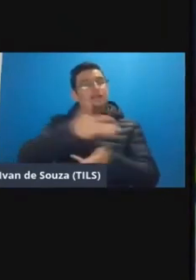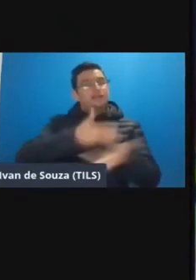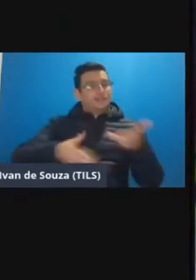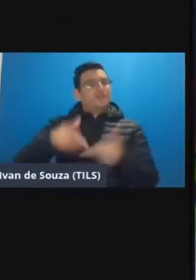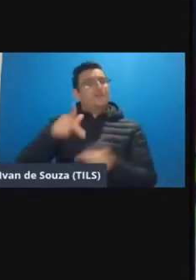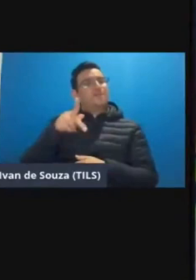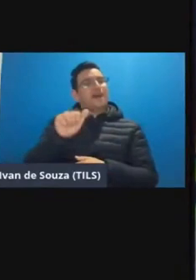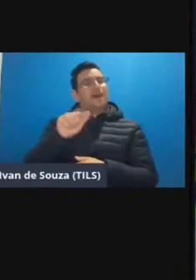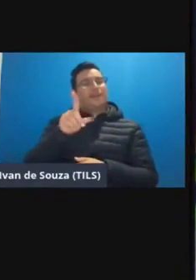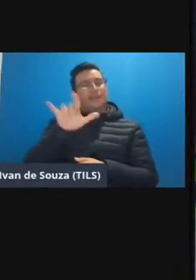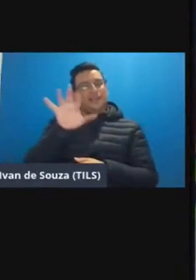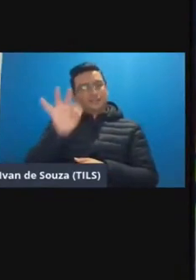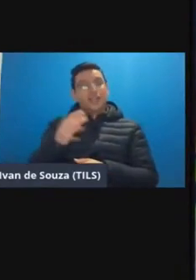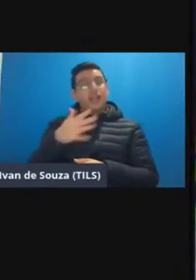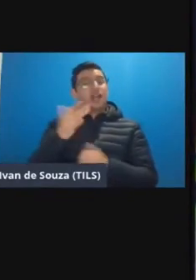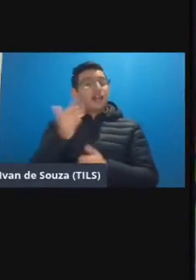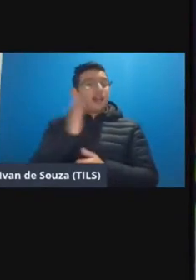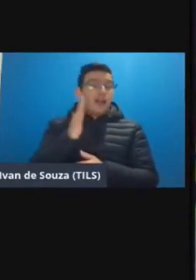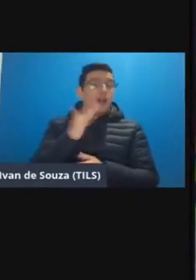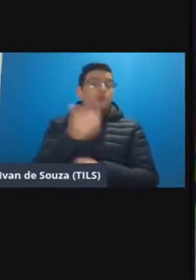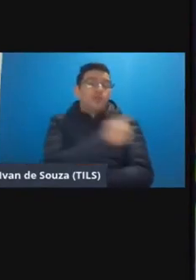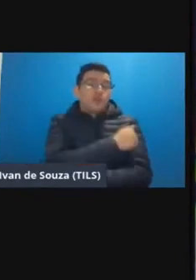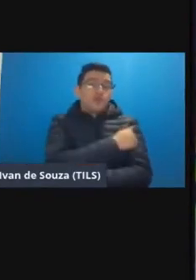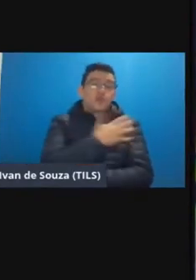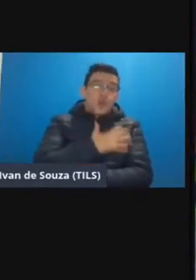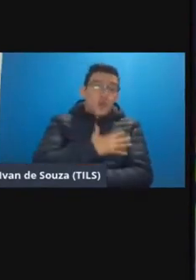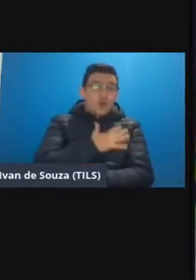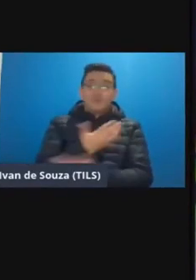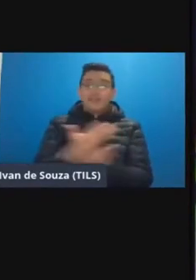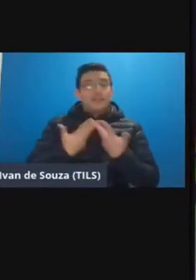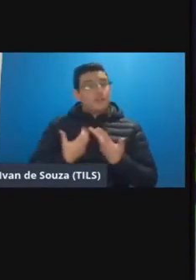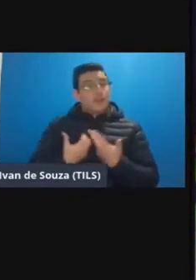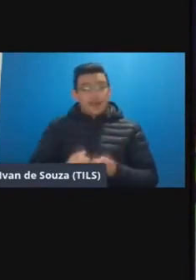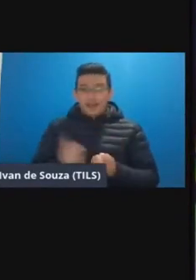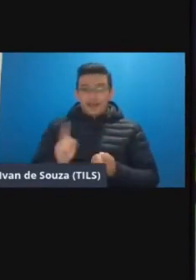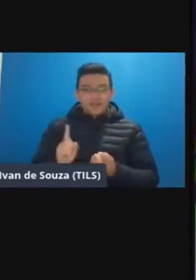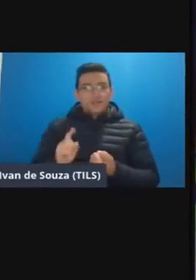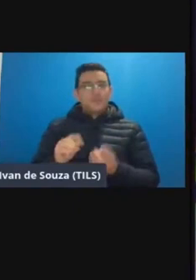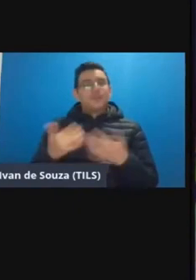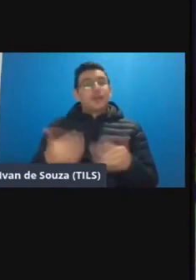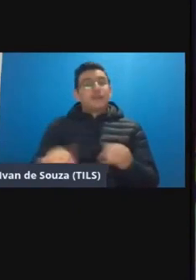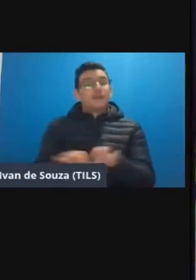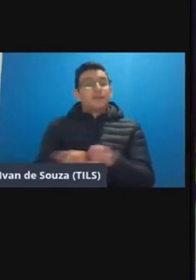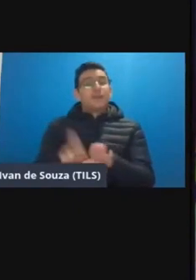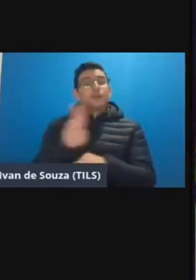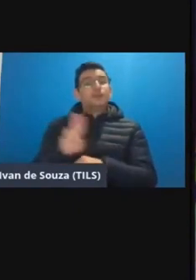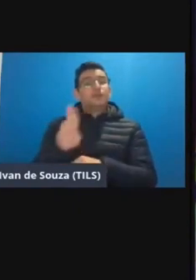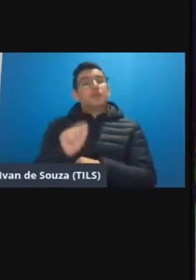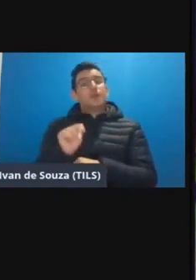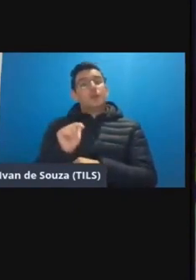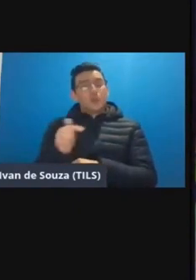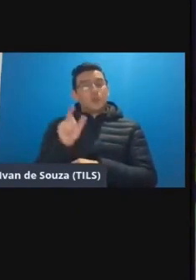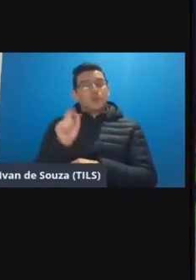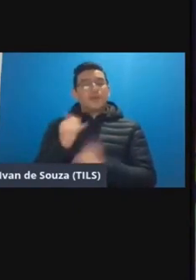e é muito divertido os alunos gostam acaba não deixando eles cansados Felipe e aí eu usei também o near pode que aparece